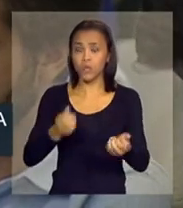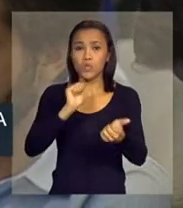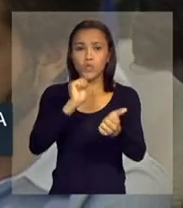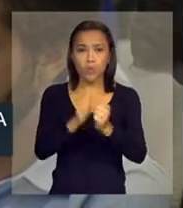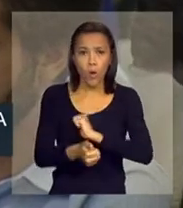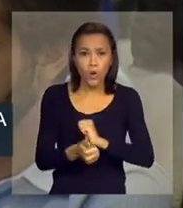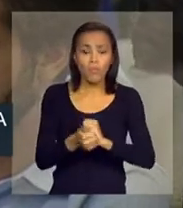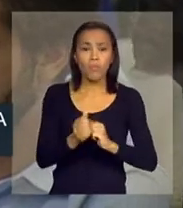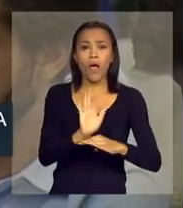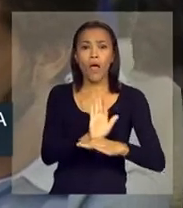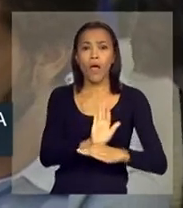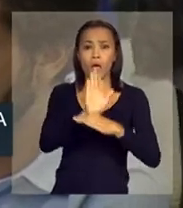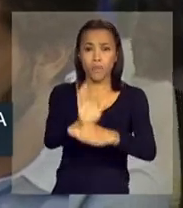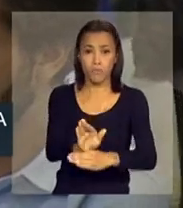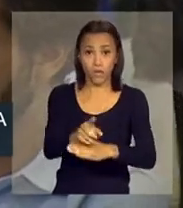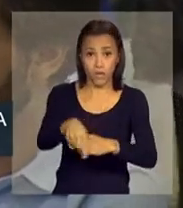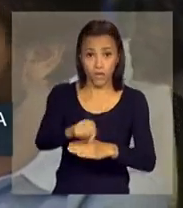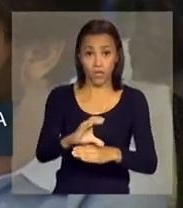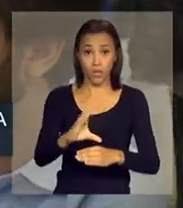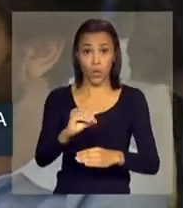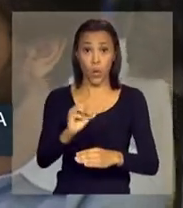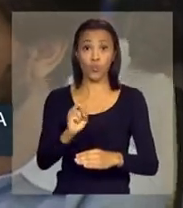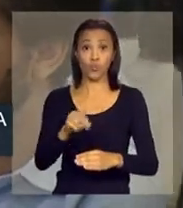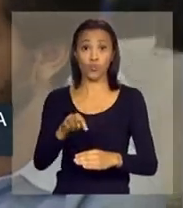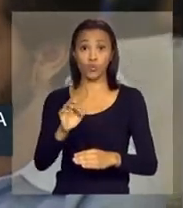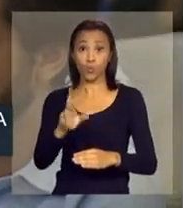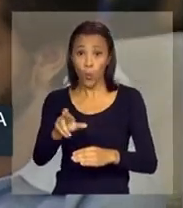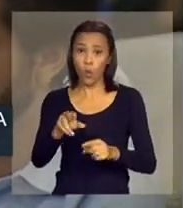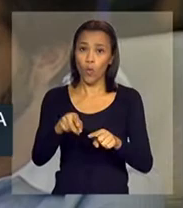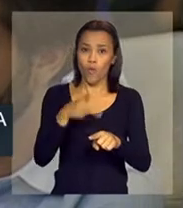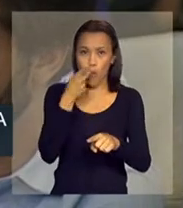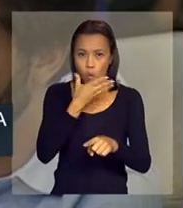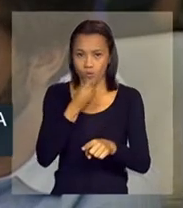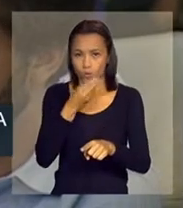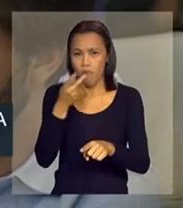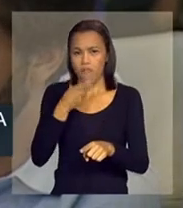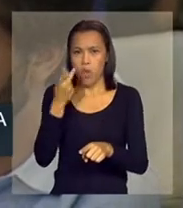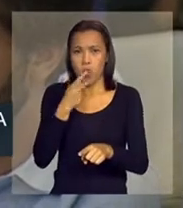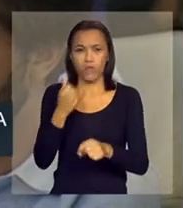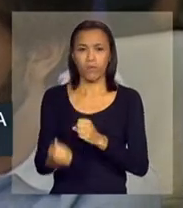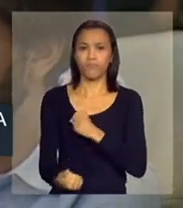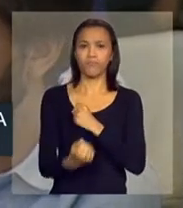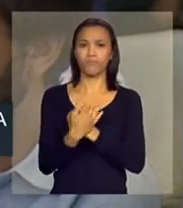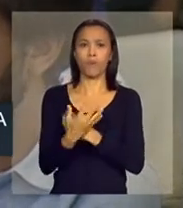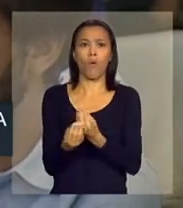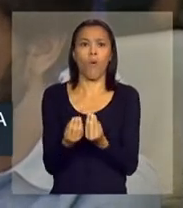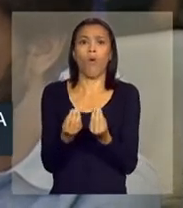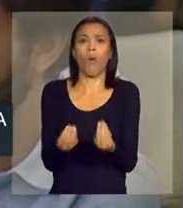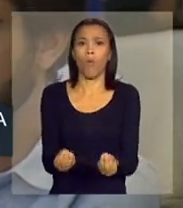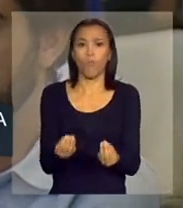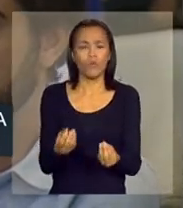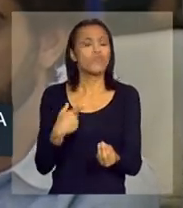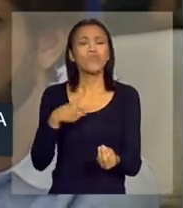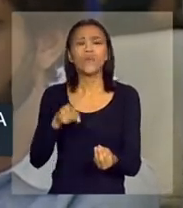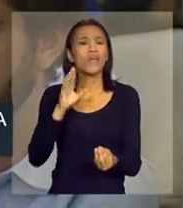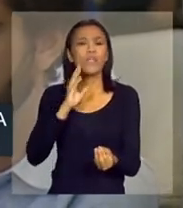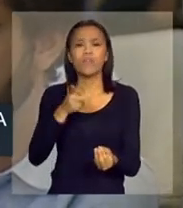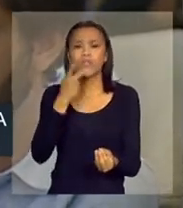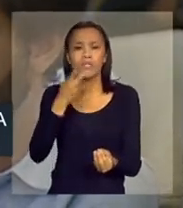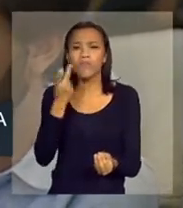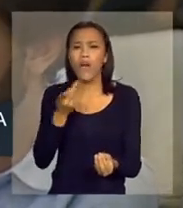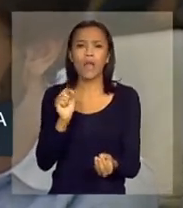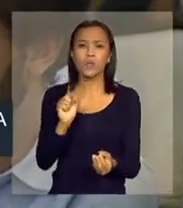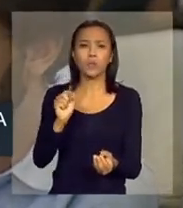consultoria, e esse consultor disse que levou um calote. Eu gostaria de saber que avaliação que o senhor faz desse episódio, dessa